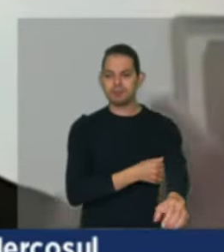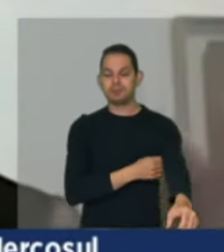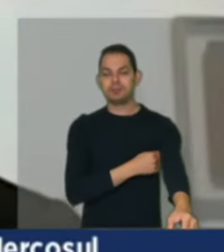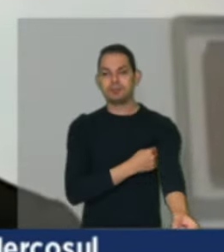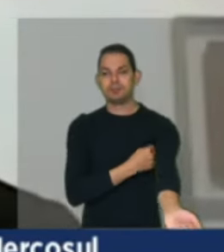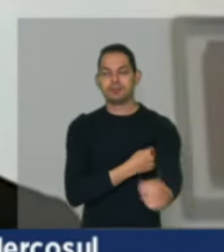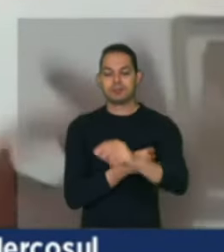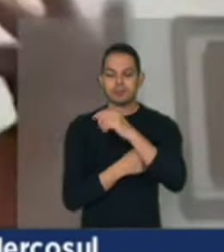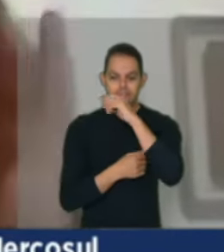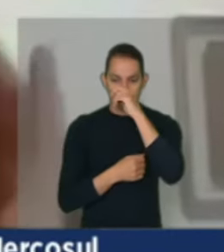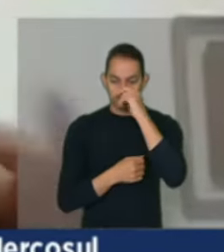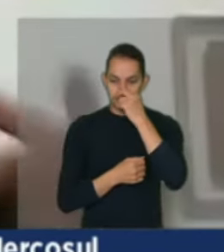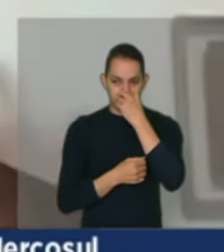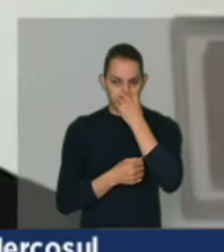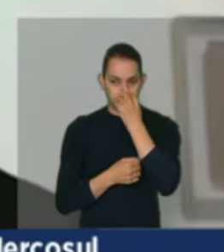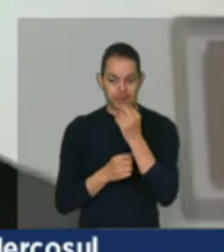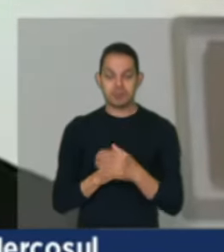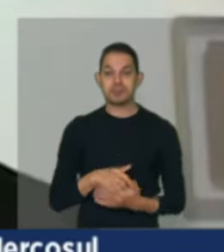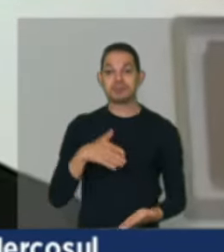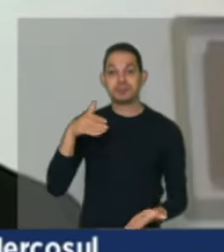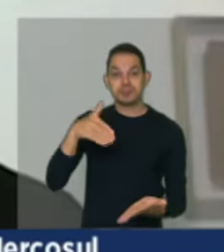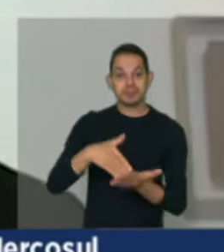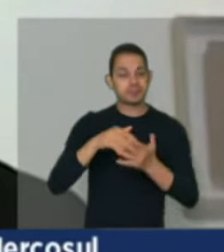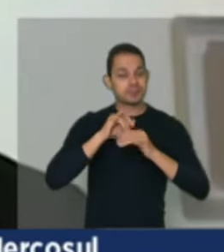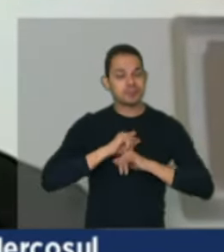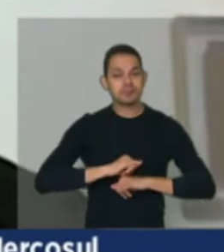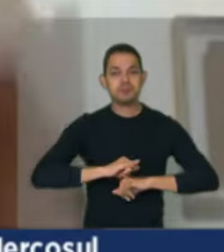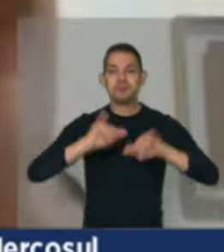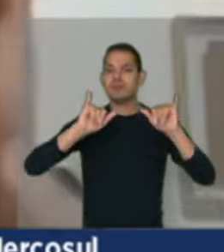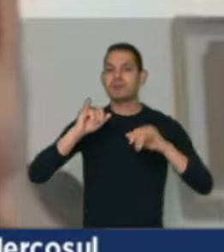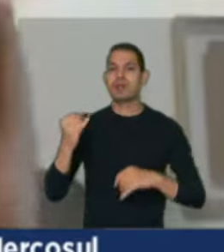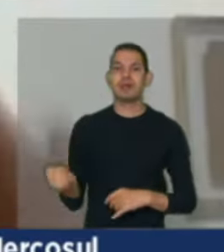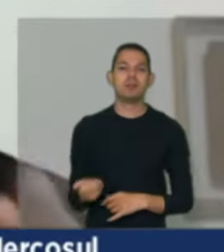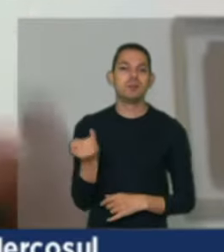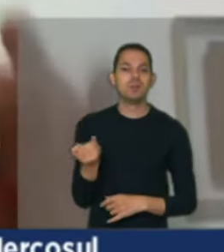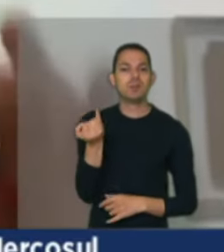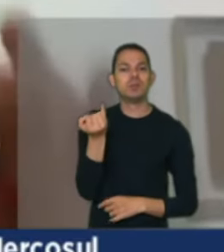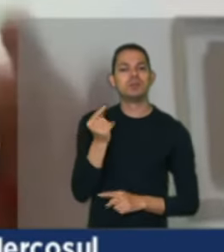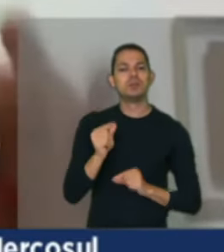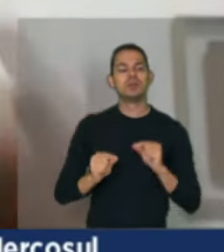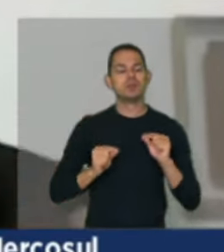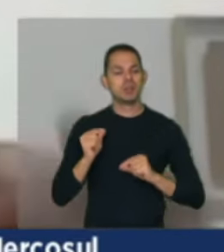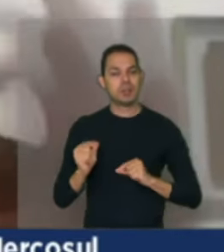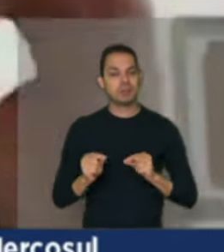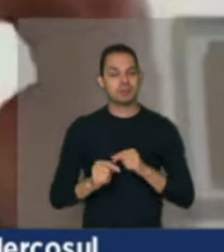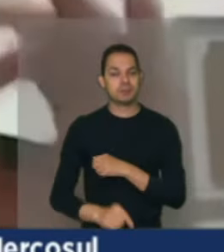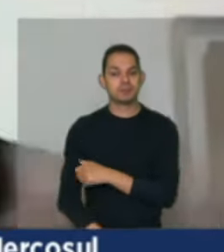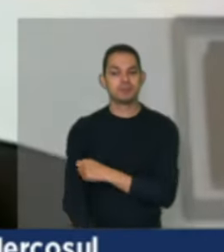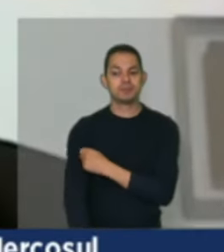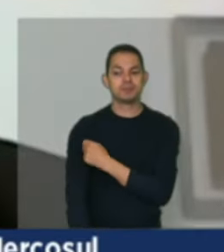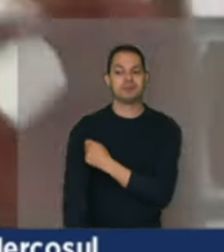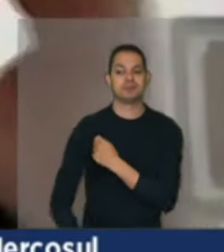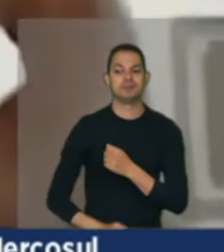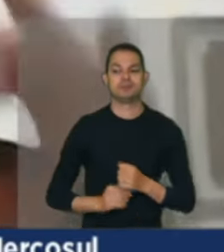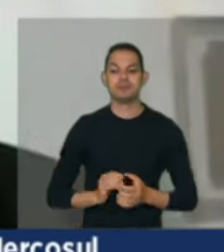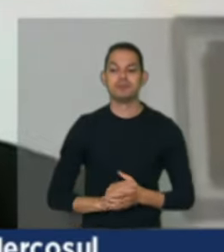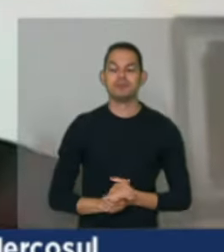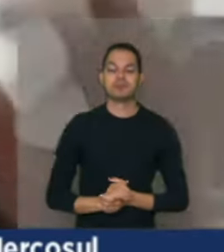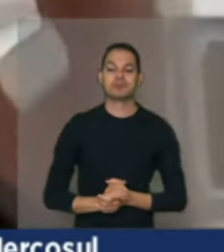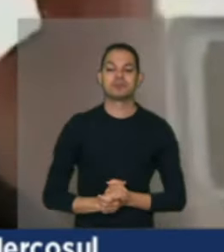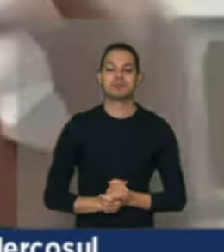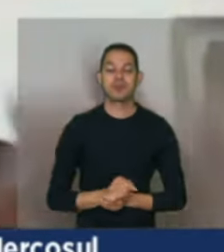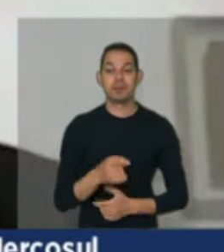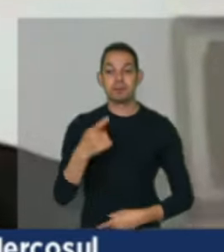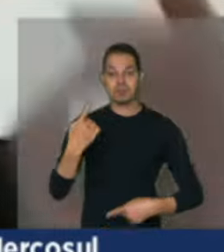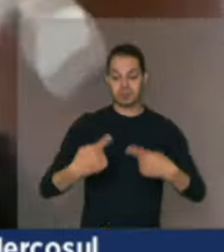deixar uma grande mensagem de que as políticas públicas são o